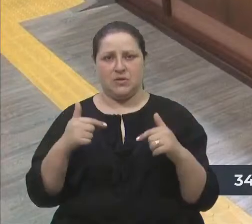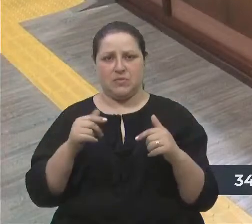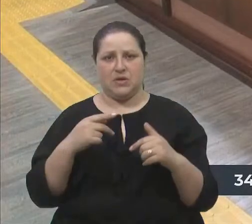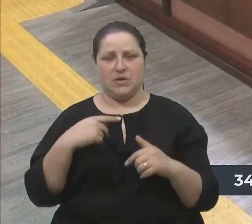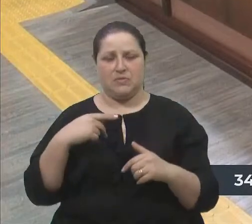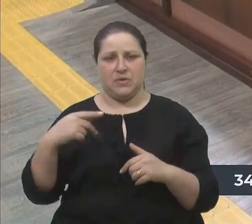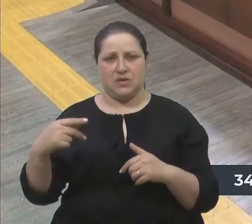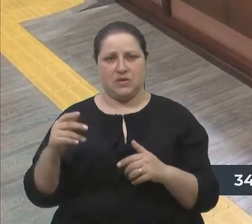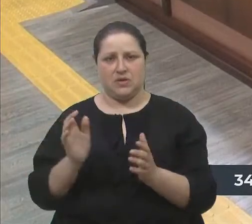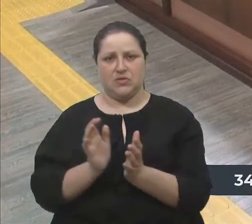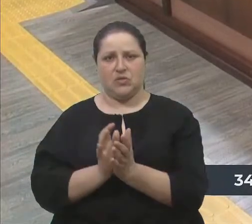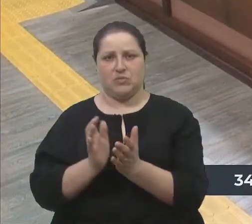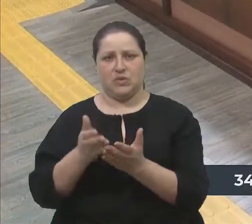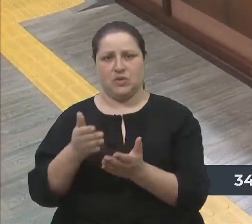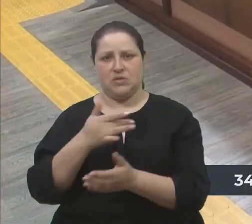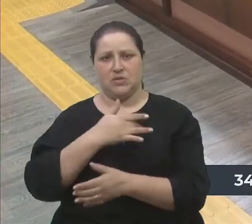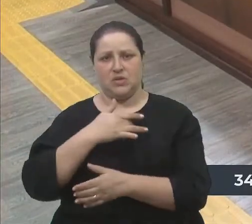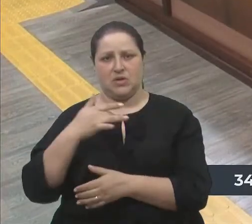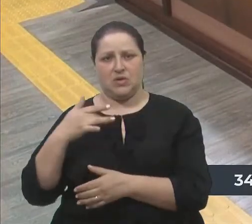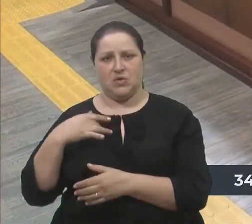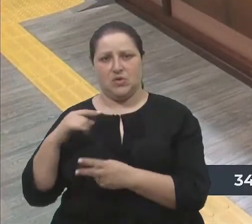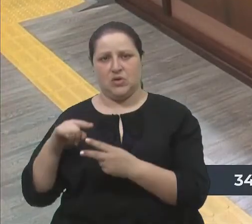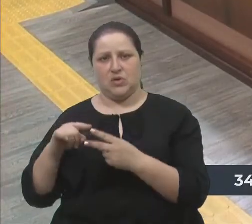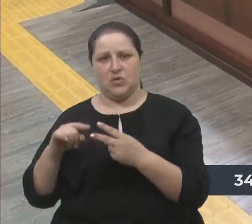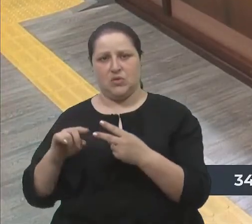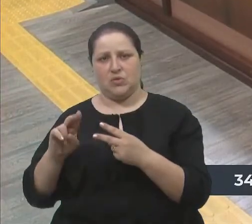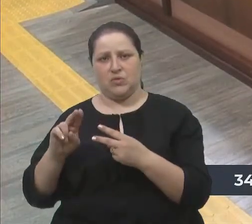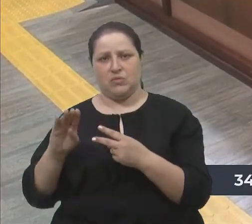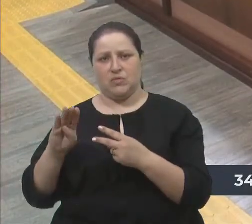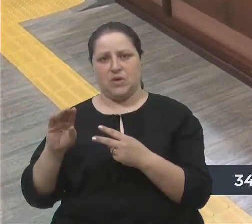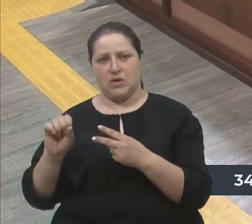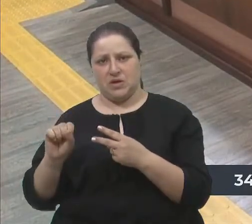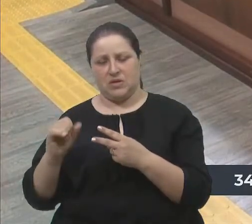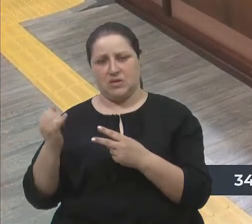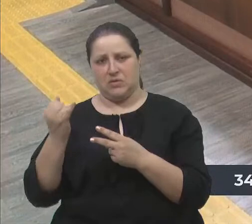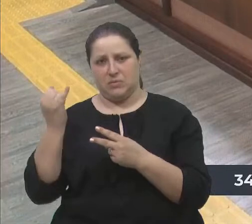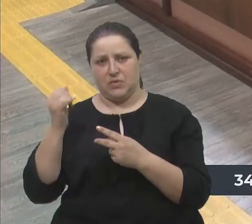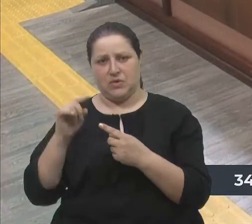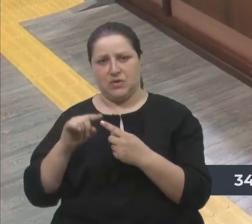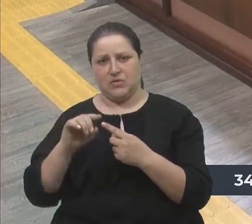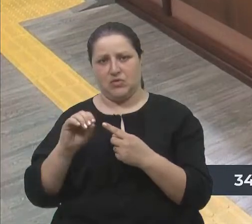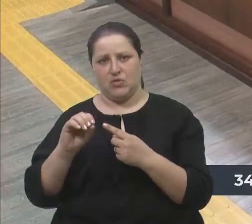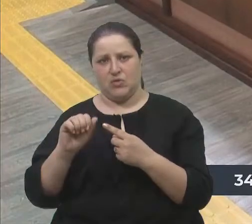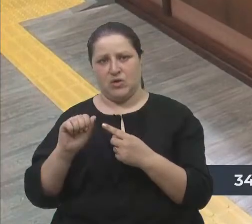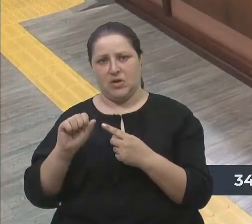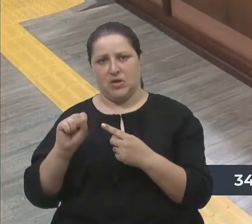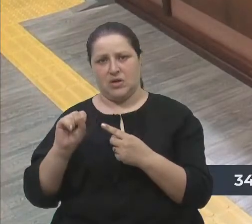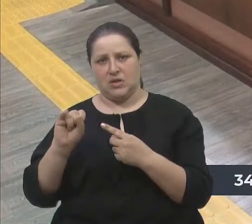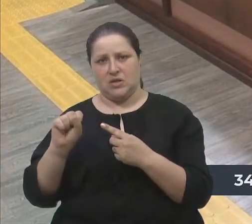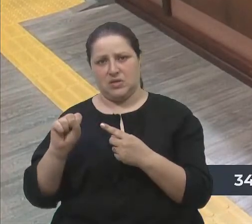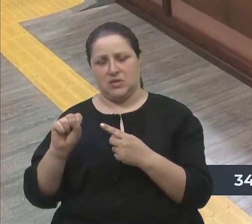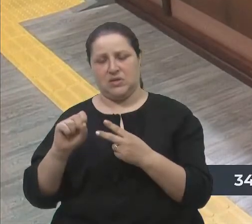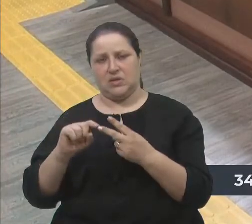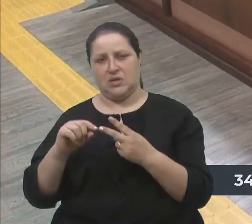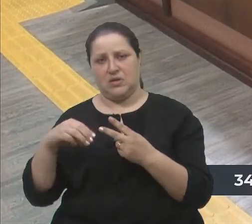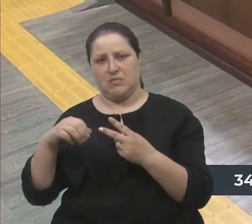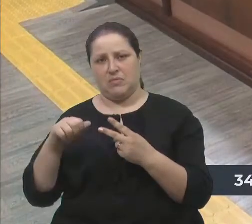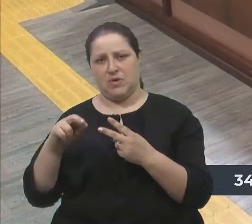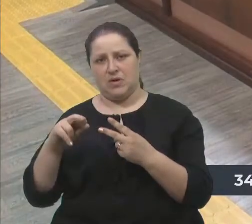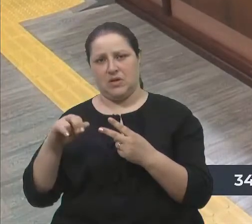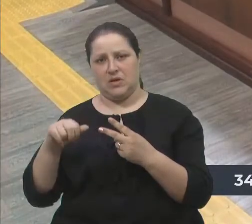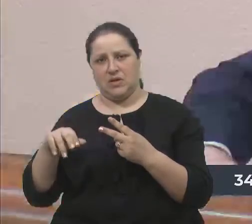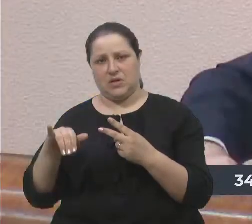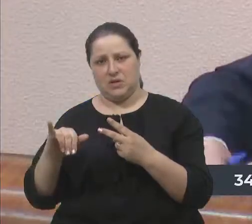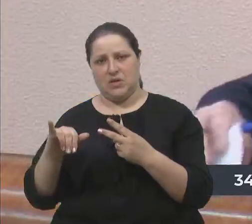da Saúde, duas UBS importantes, a do Oasis e também do Mariane. Encerrado o grande